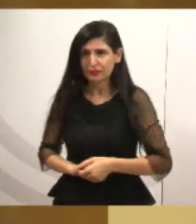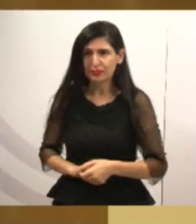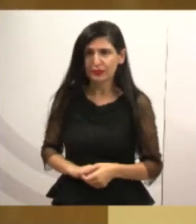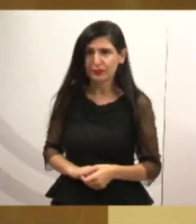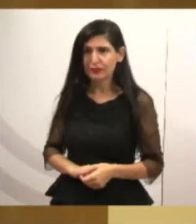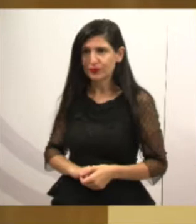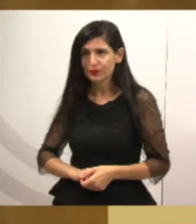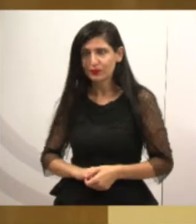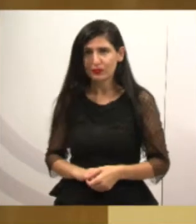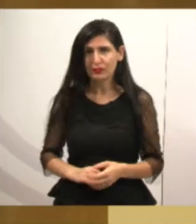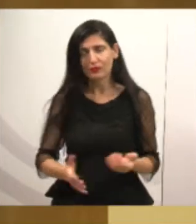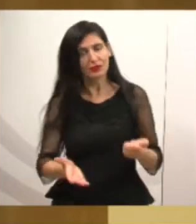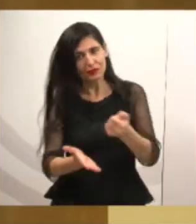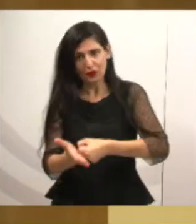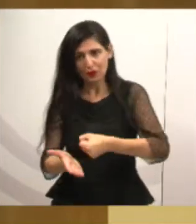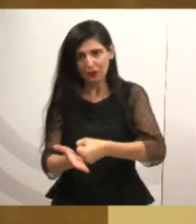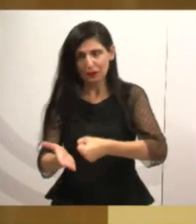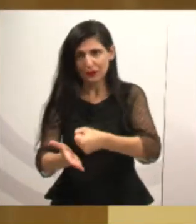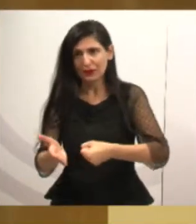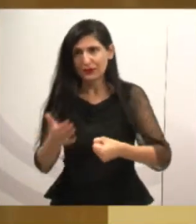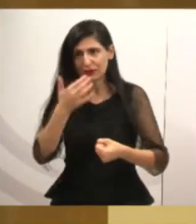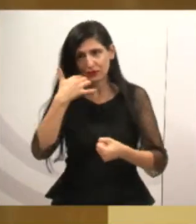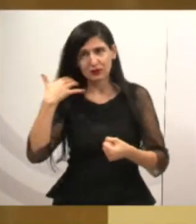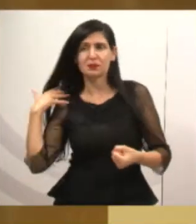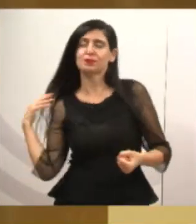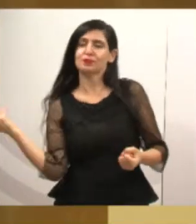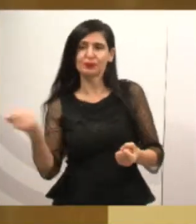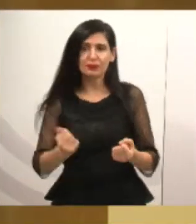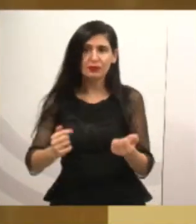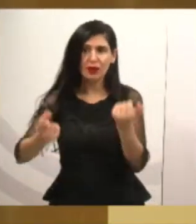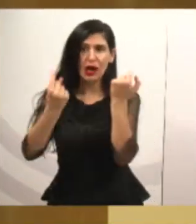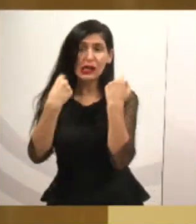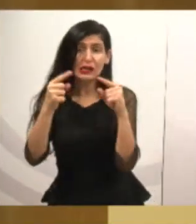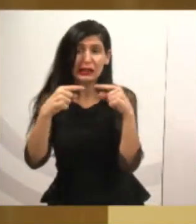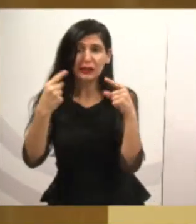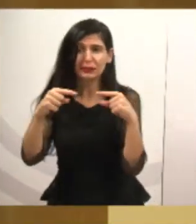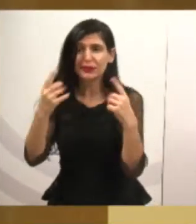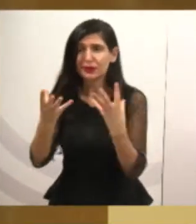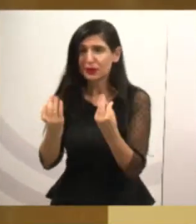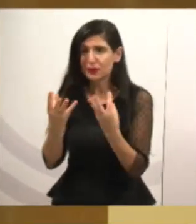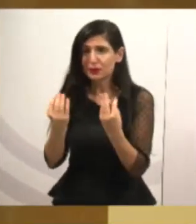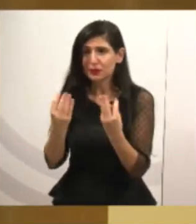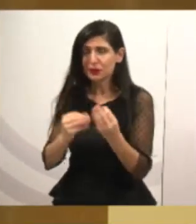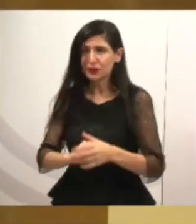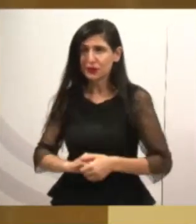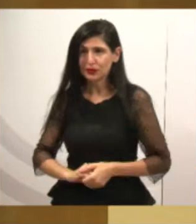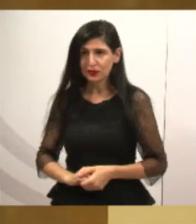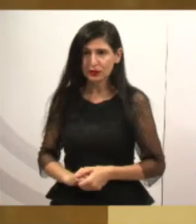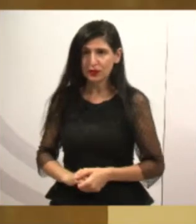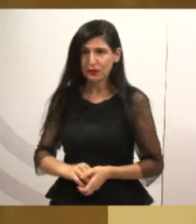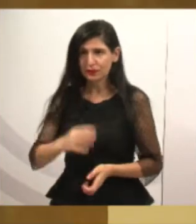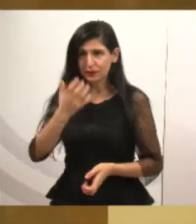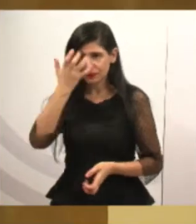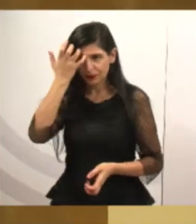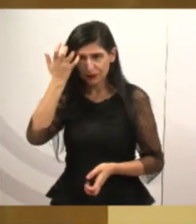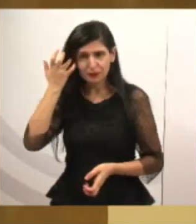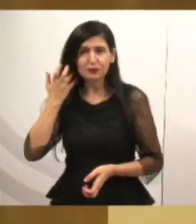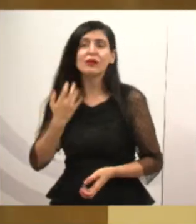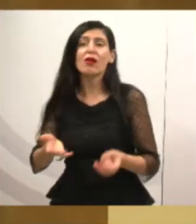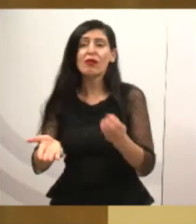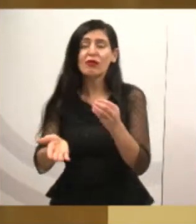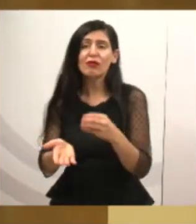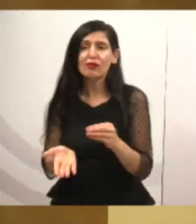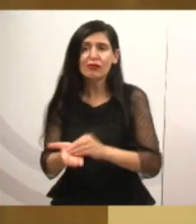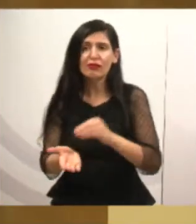mais uma cobrança aqui. Existem muitas reclamações que vêm para a gente no nosso gabinete, que estão faltando alguns remédios na